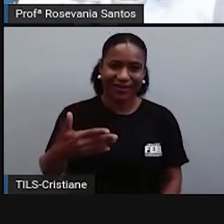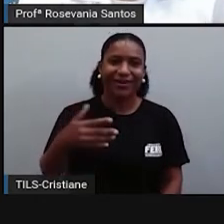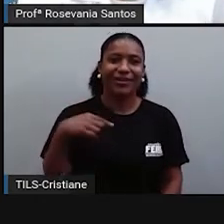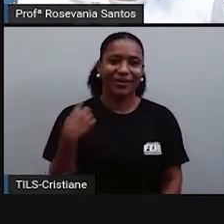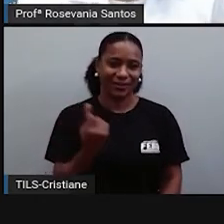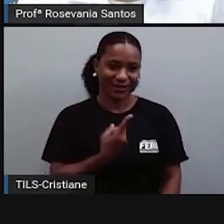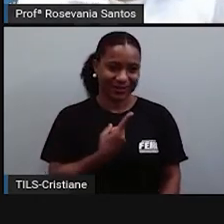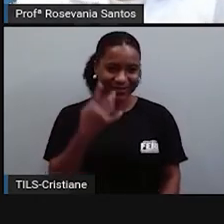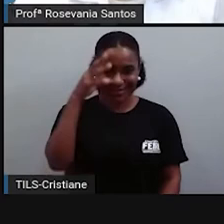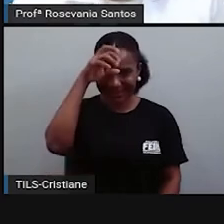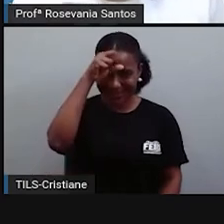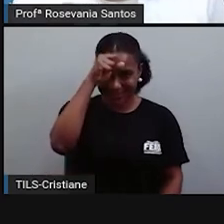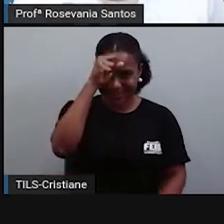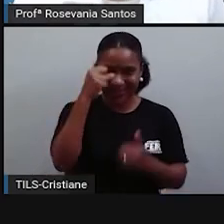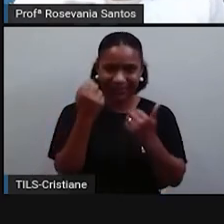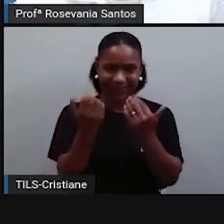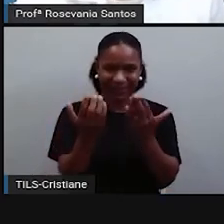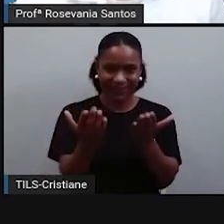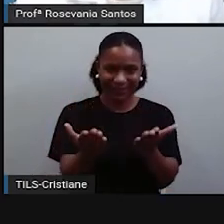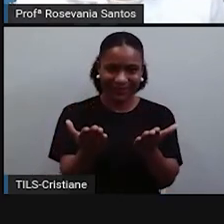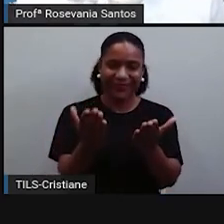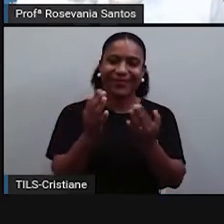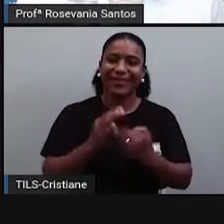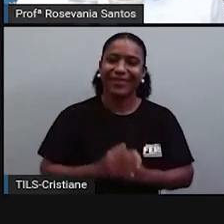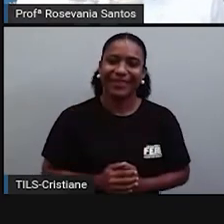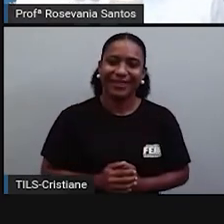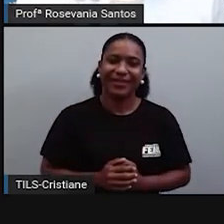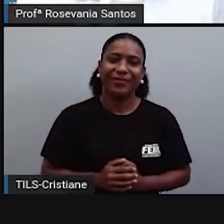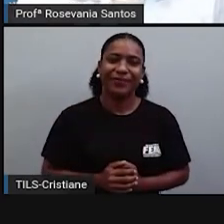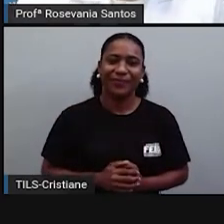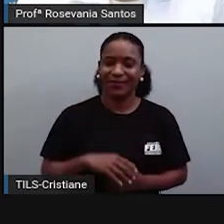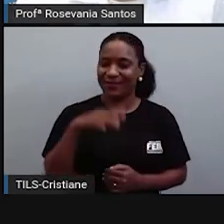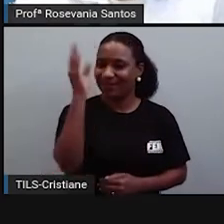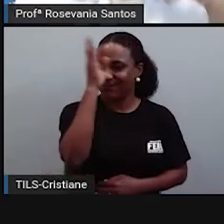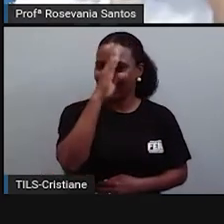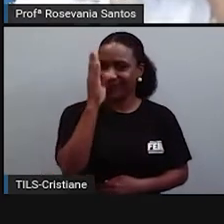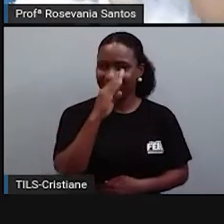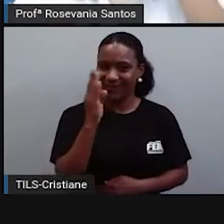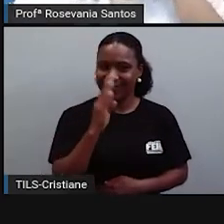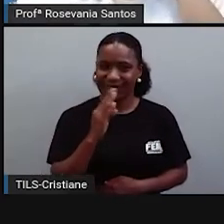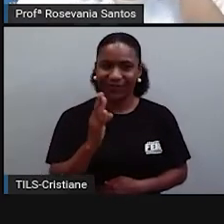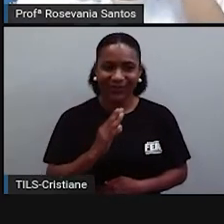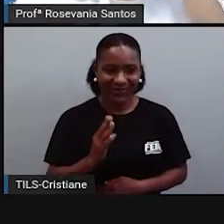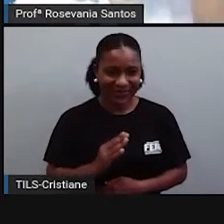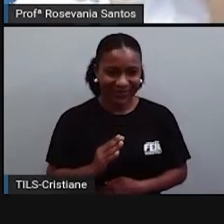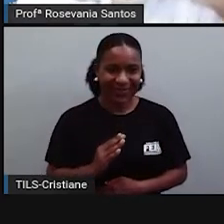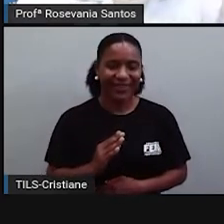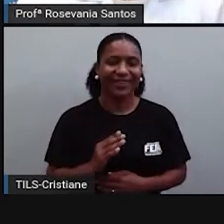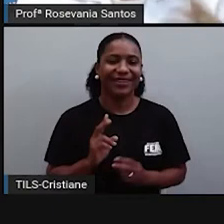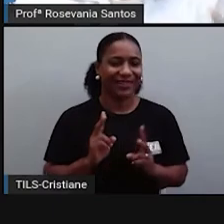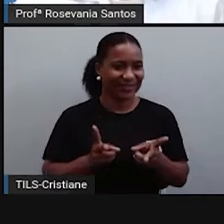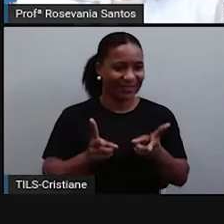e o Brasil. Popularmente conhecido como Brasil. Então, esse